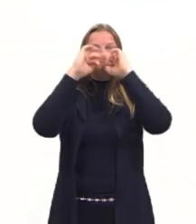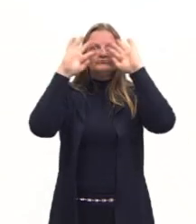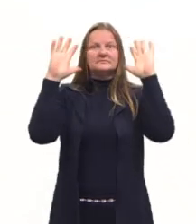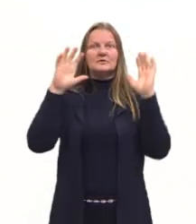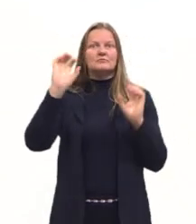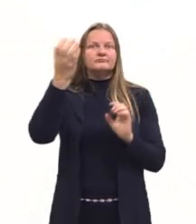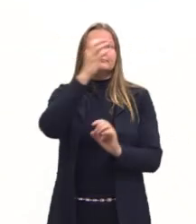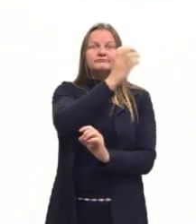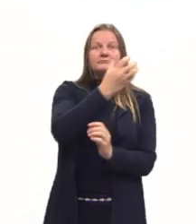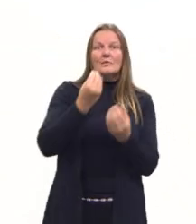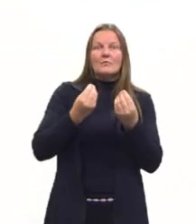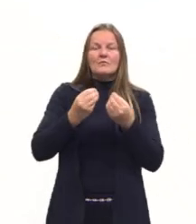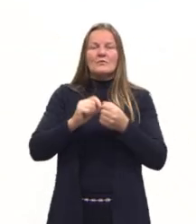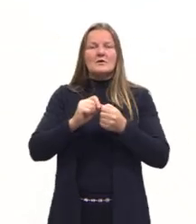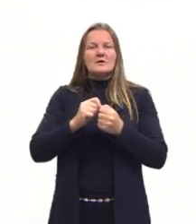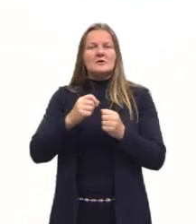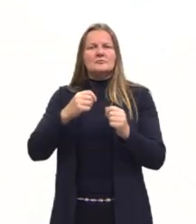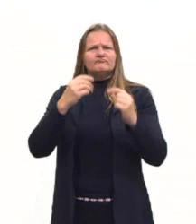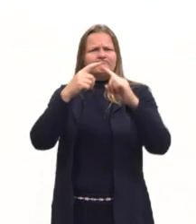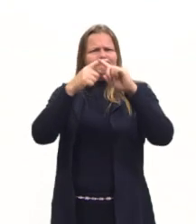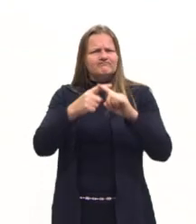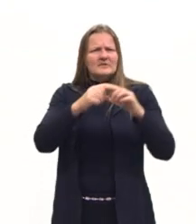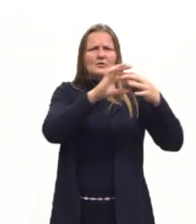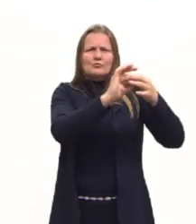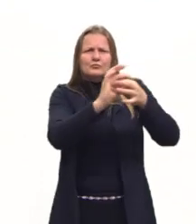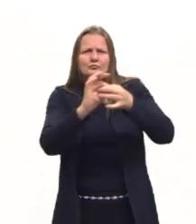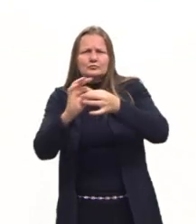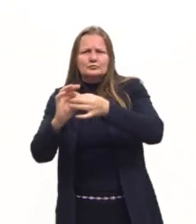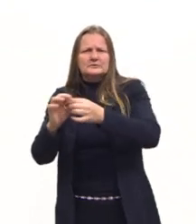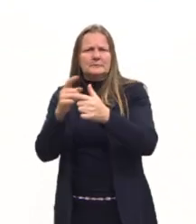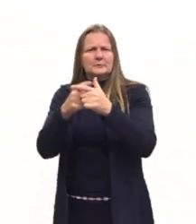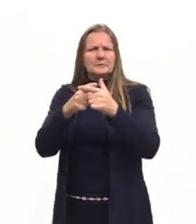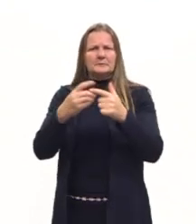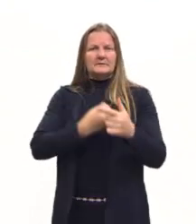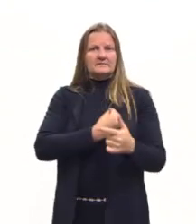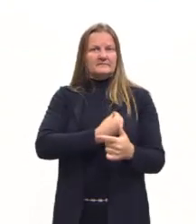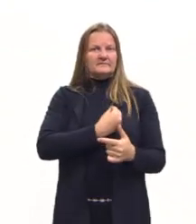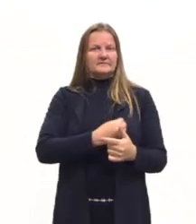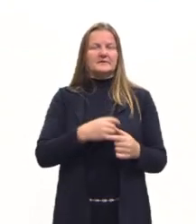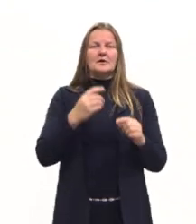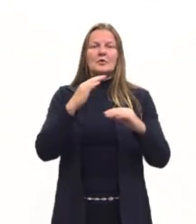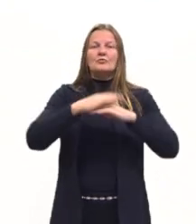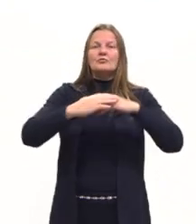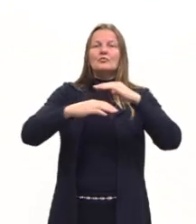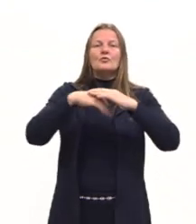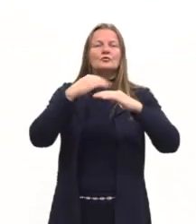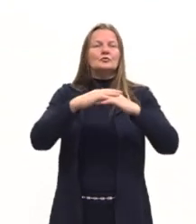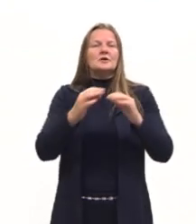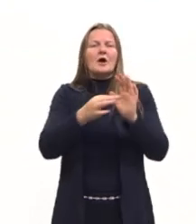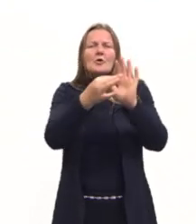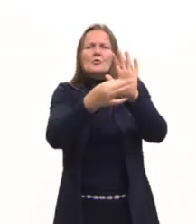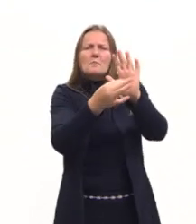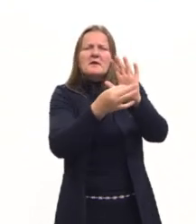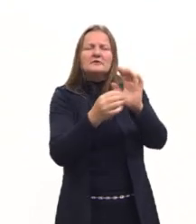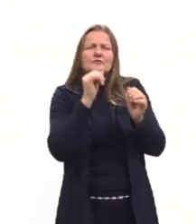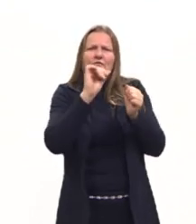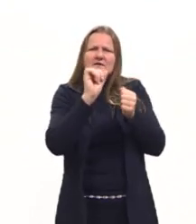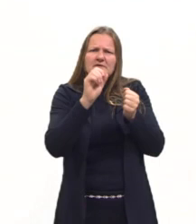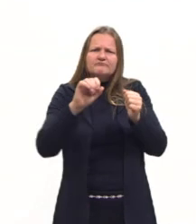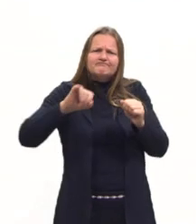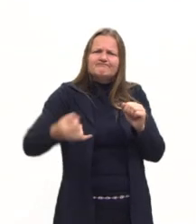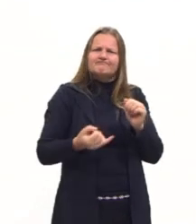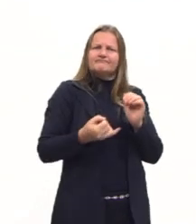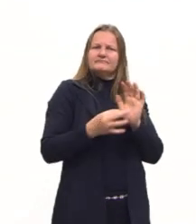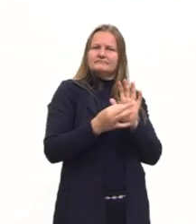fenômenos, enfrentar situações, problema, construir argumentação e